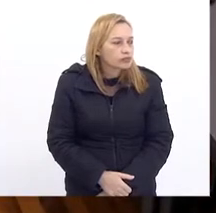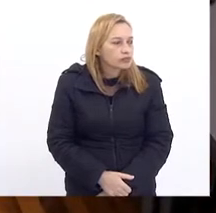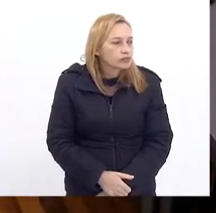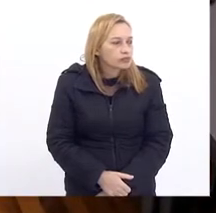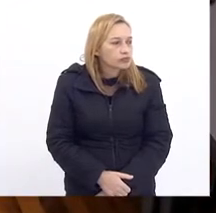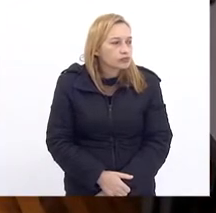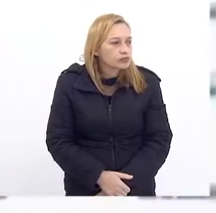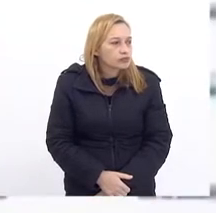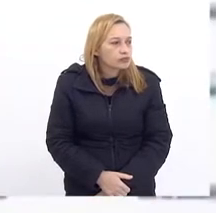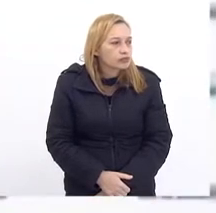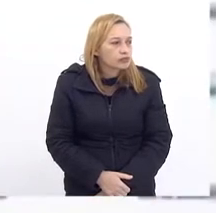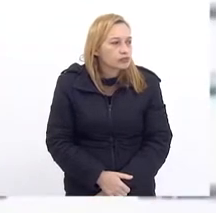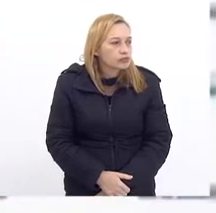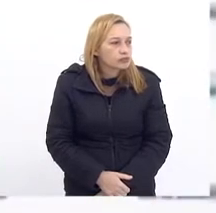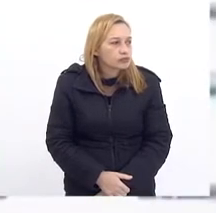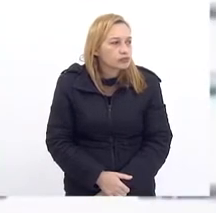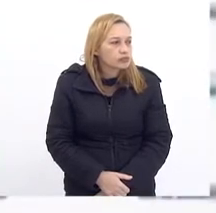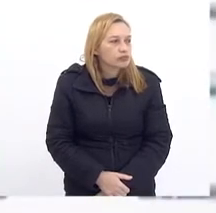Parâmetros